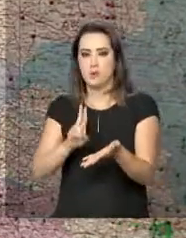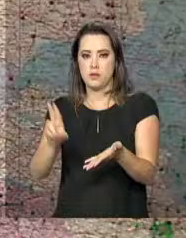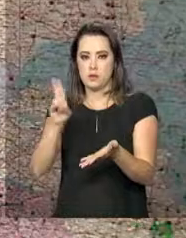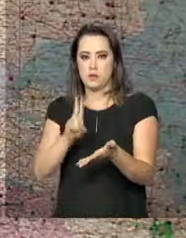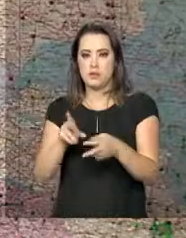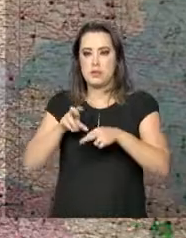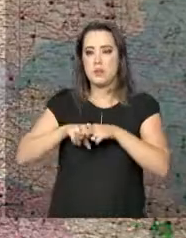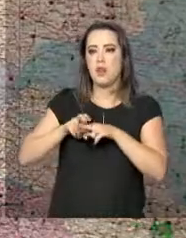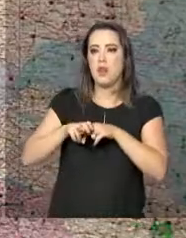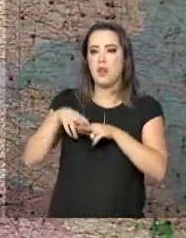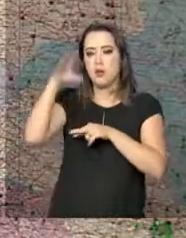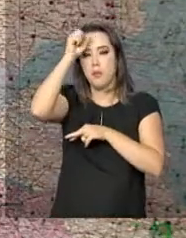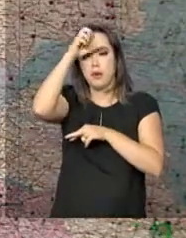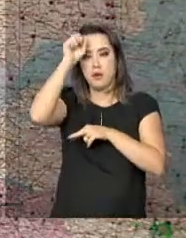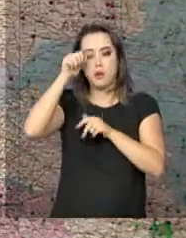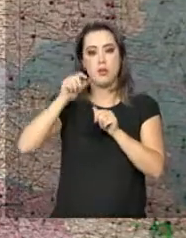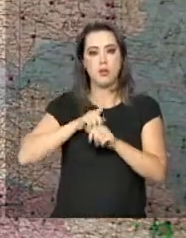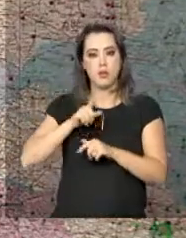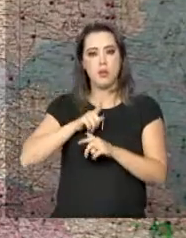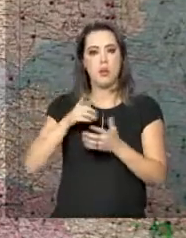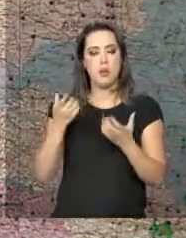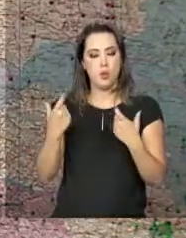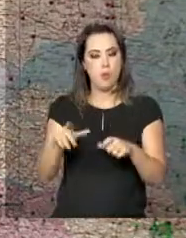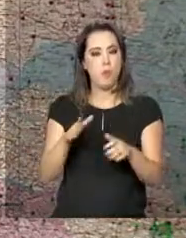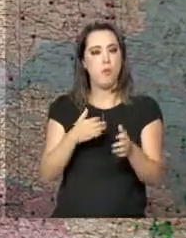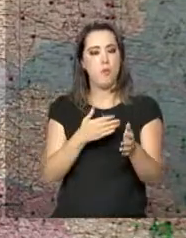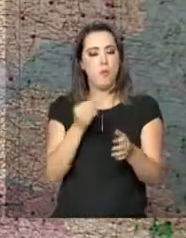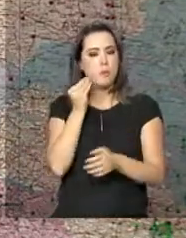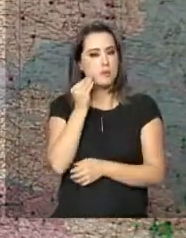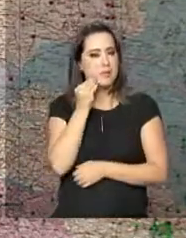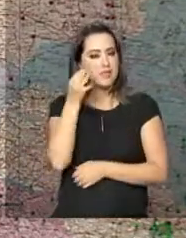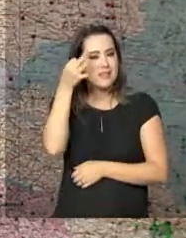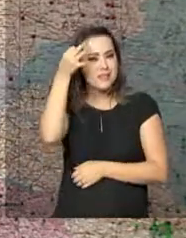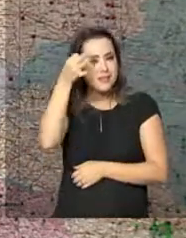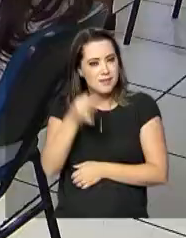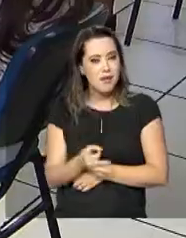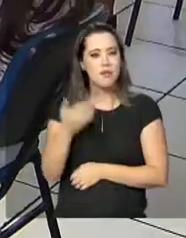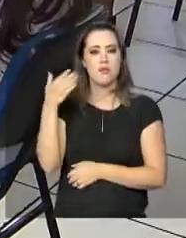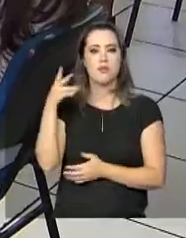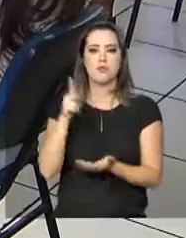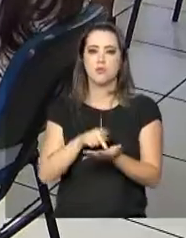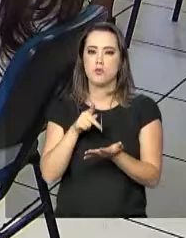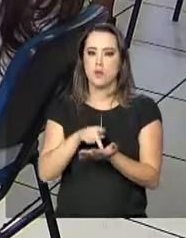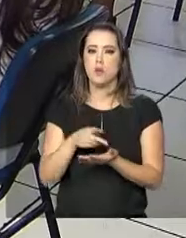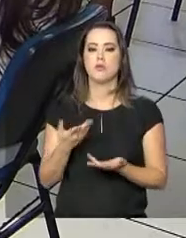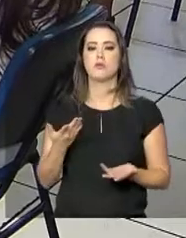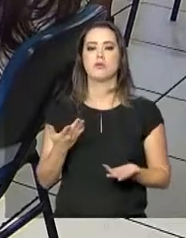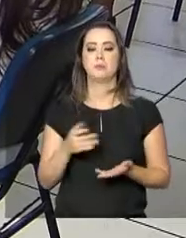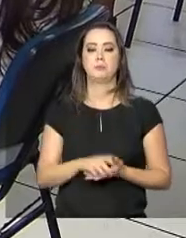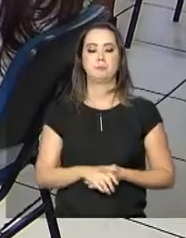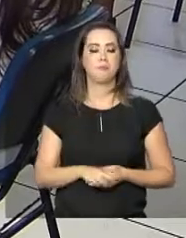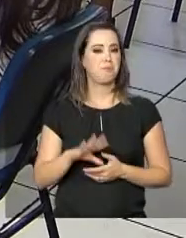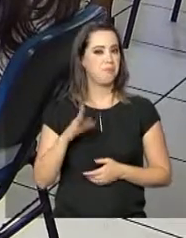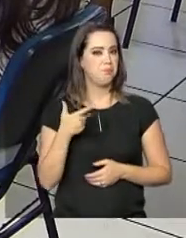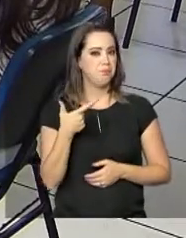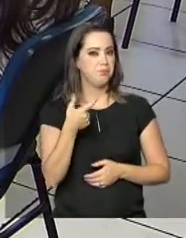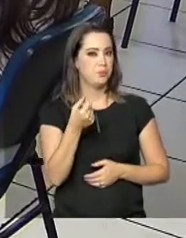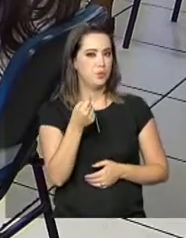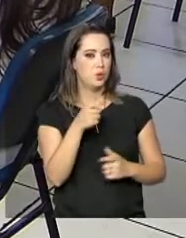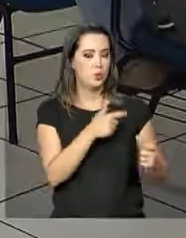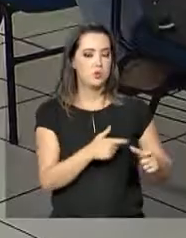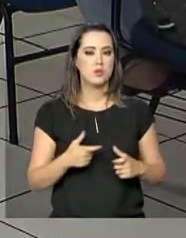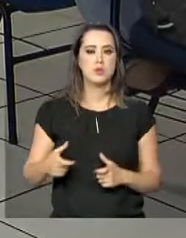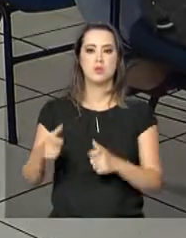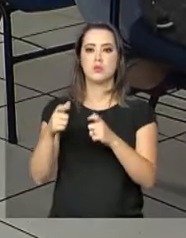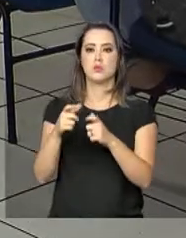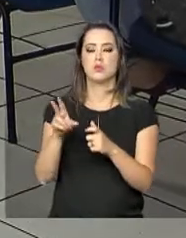bancos escolares, tenham através da residência uma experiência real de escola. São cerca de 200 instituições de